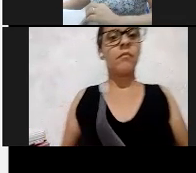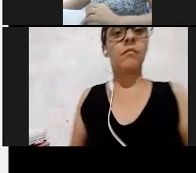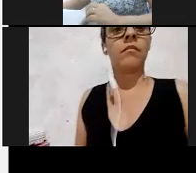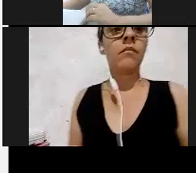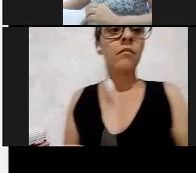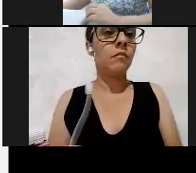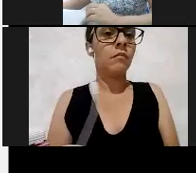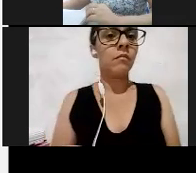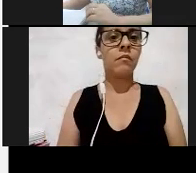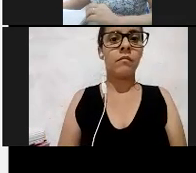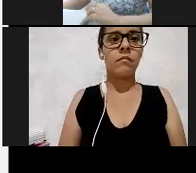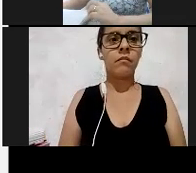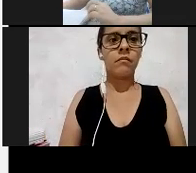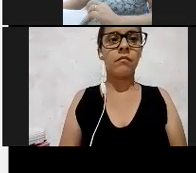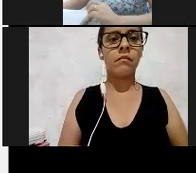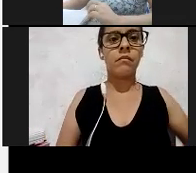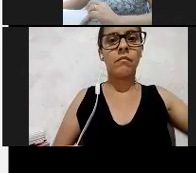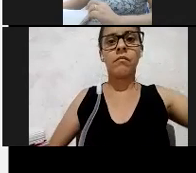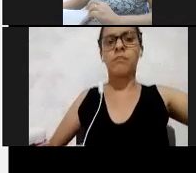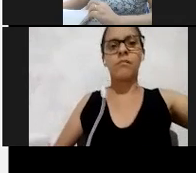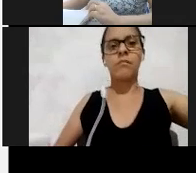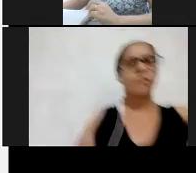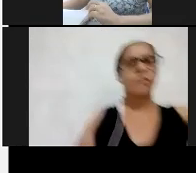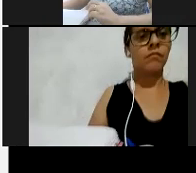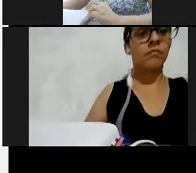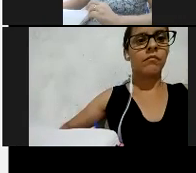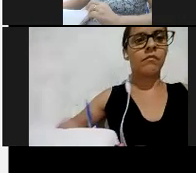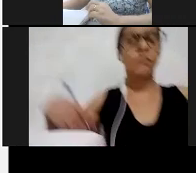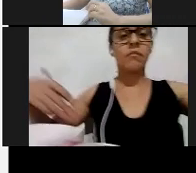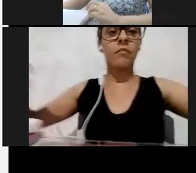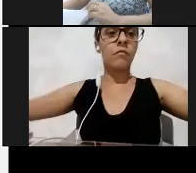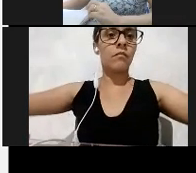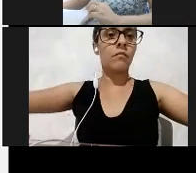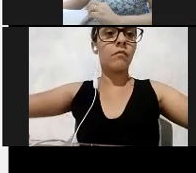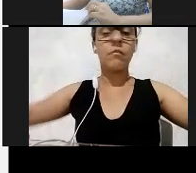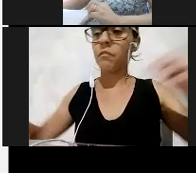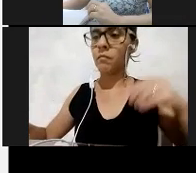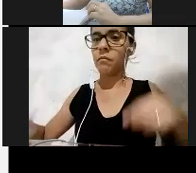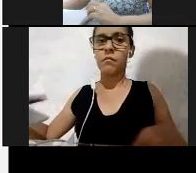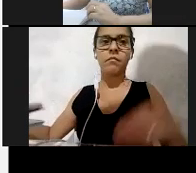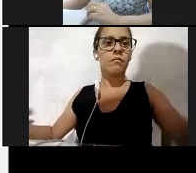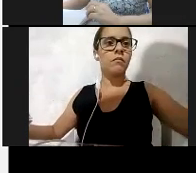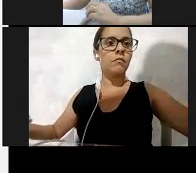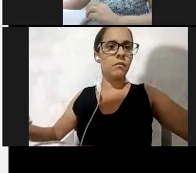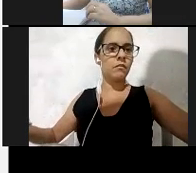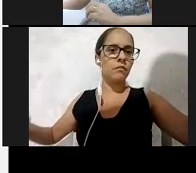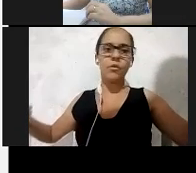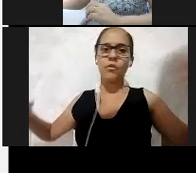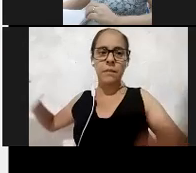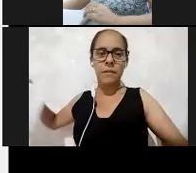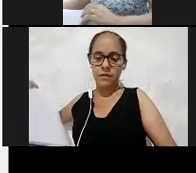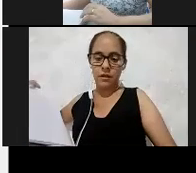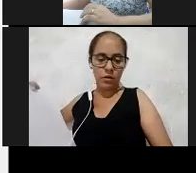foi considerado uma arma secreta, um artefato